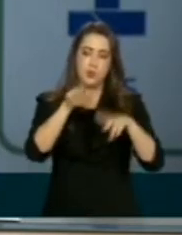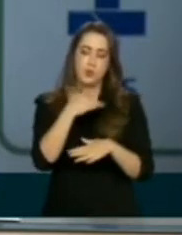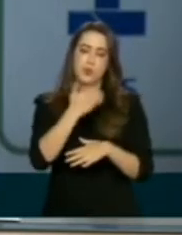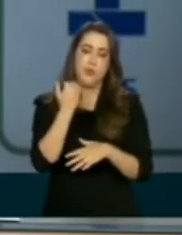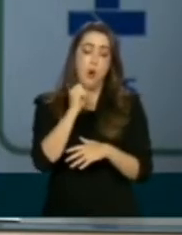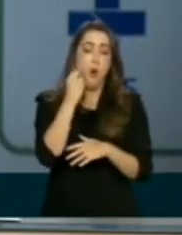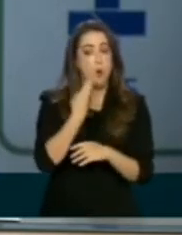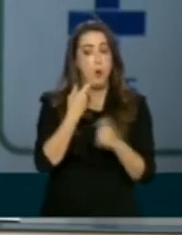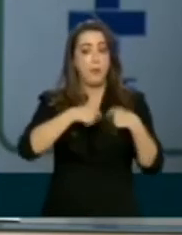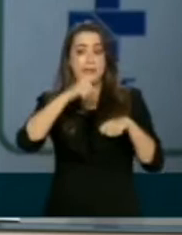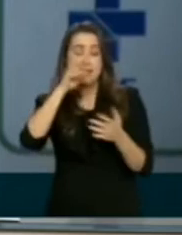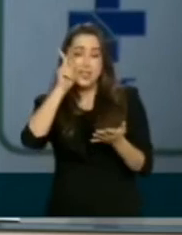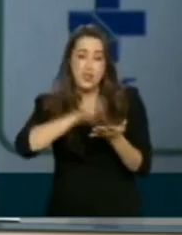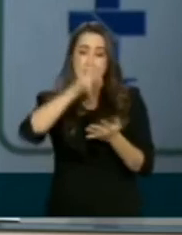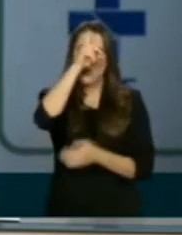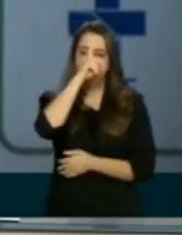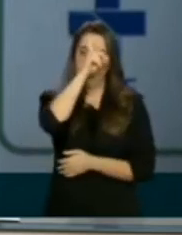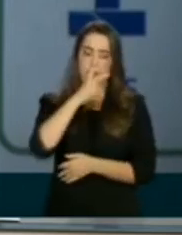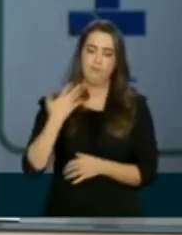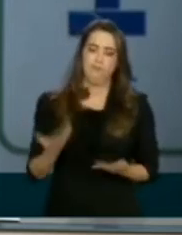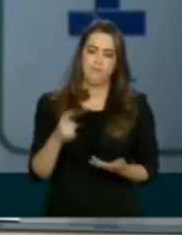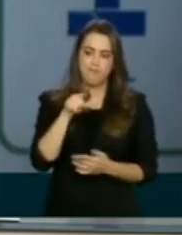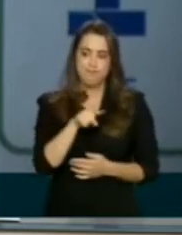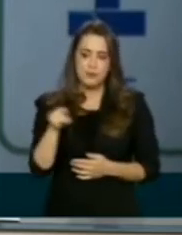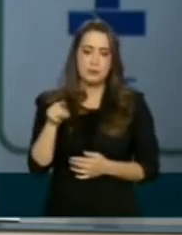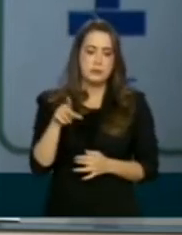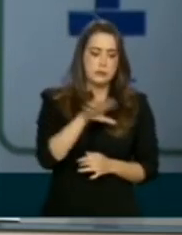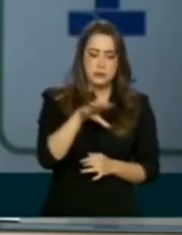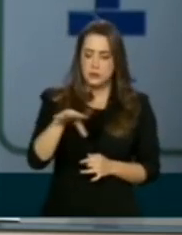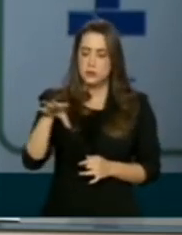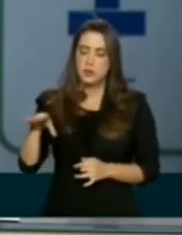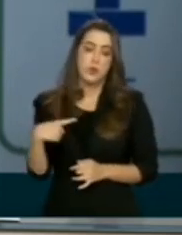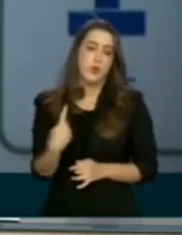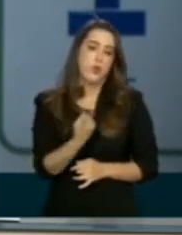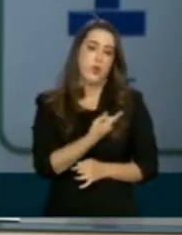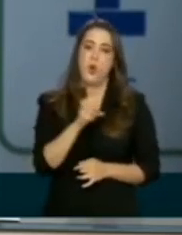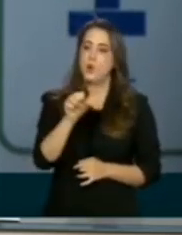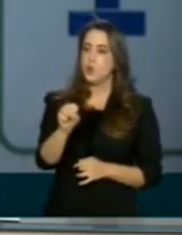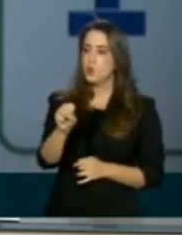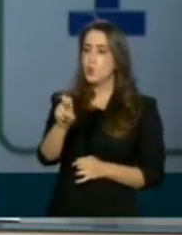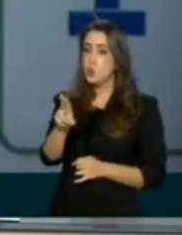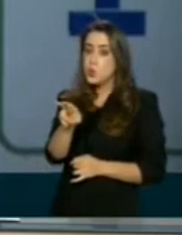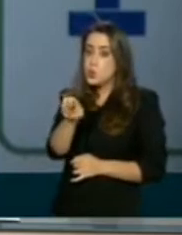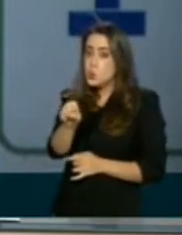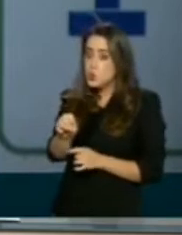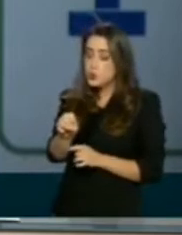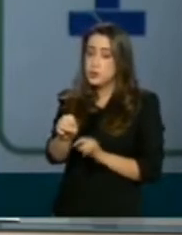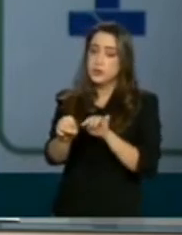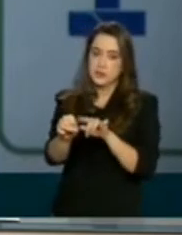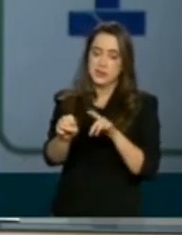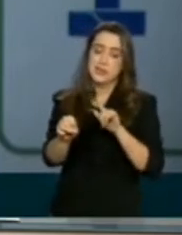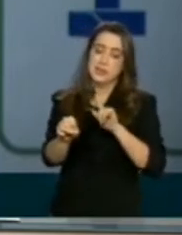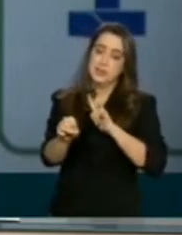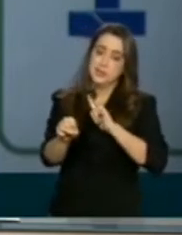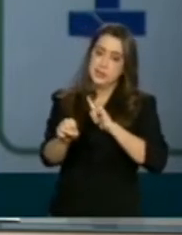hospitalização. E isso, efetivamente, o nosso sistema único de saúde tem